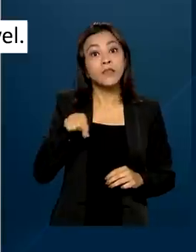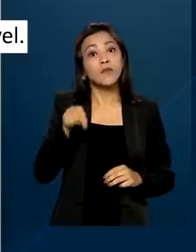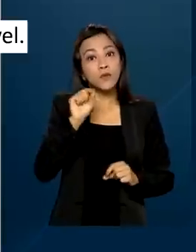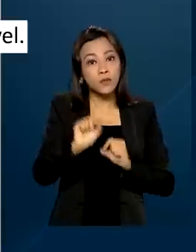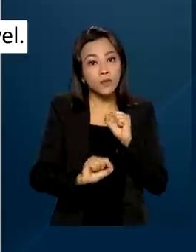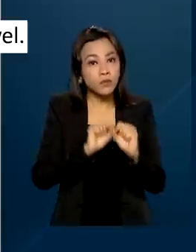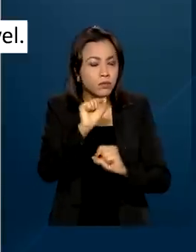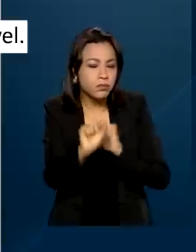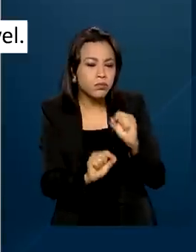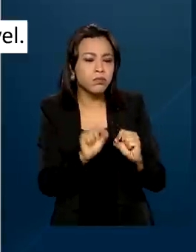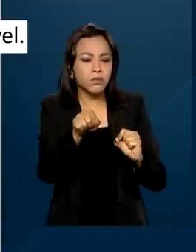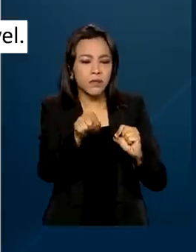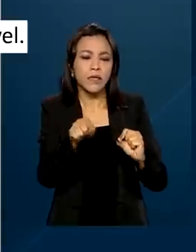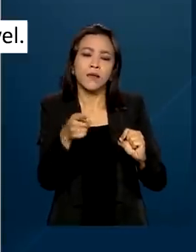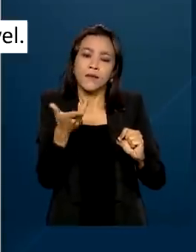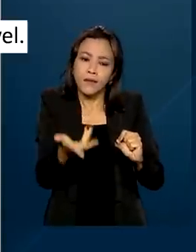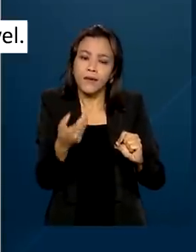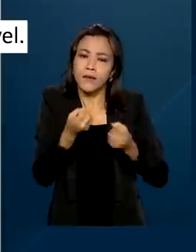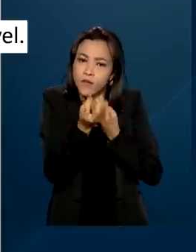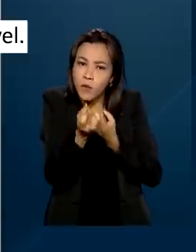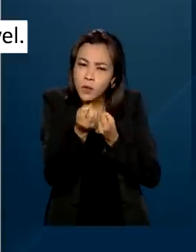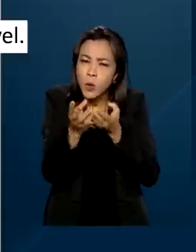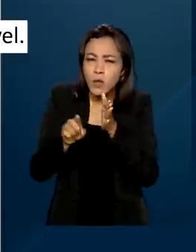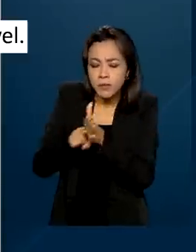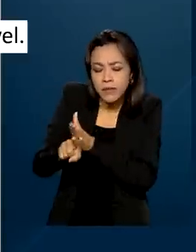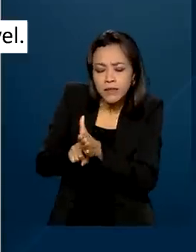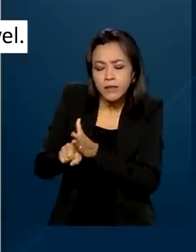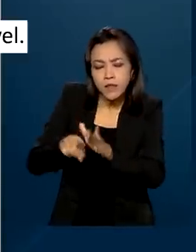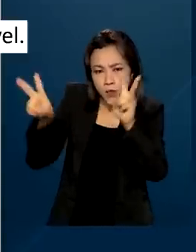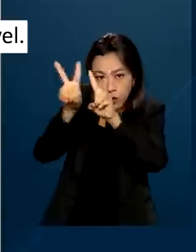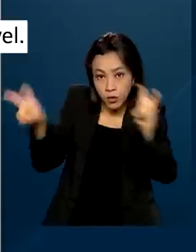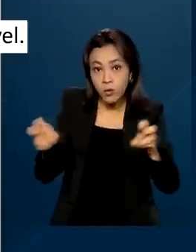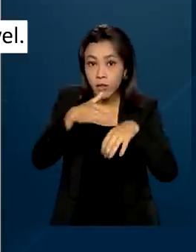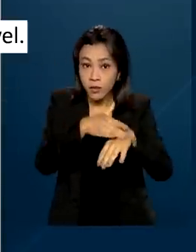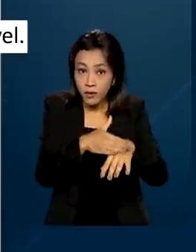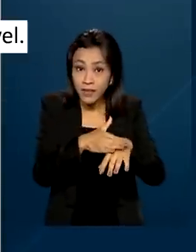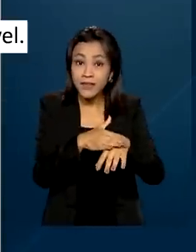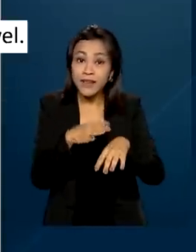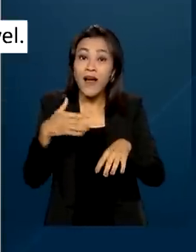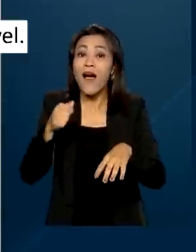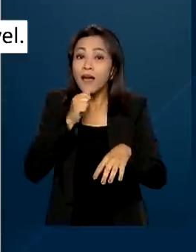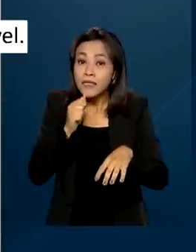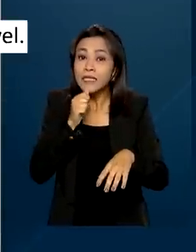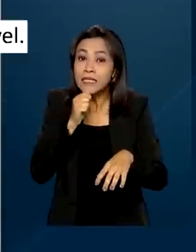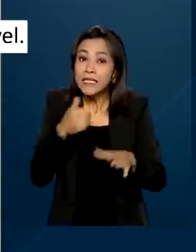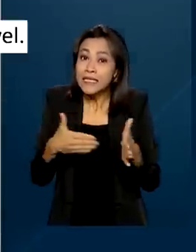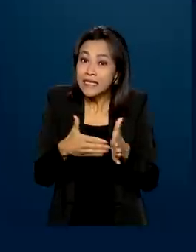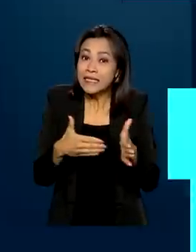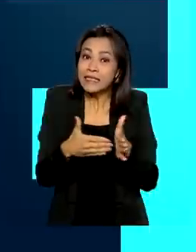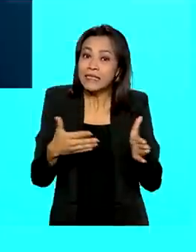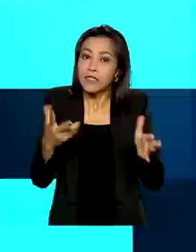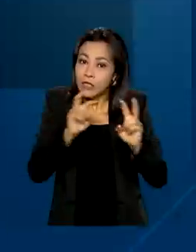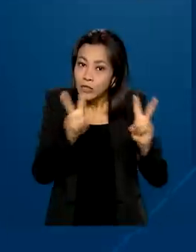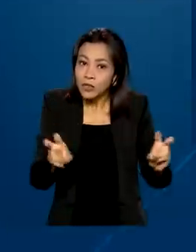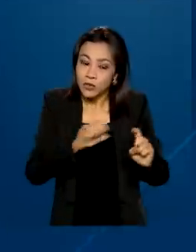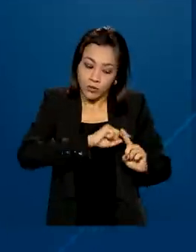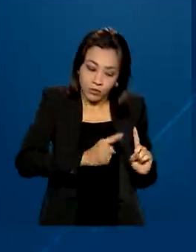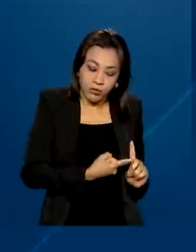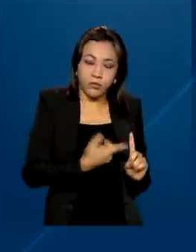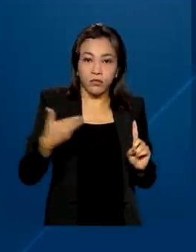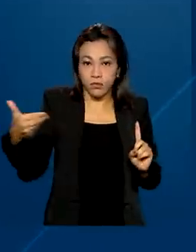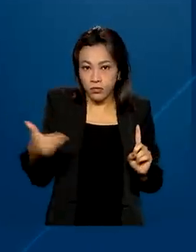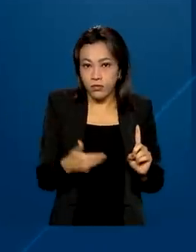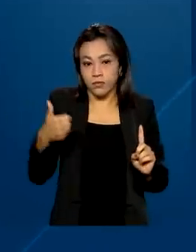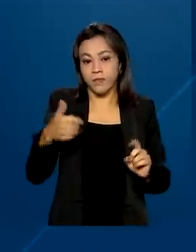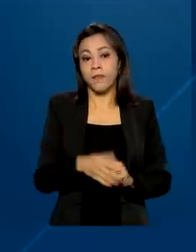desfavorável, apesar de os dados e estudos sobre a infecção serem limitados durante a gestação. As recomendações